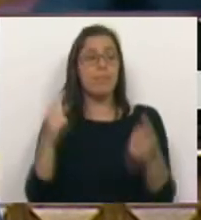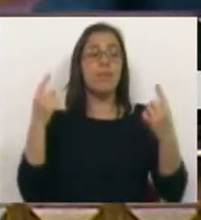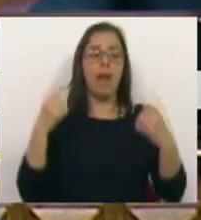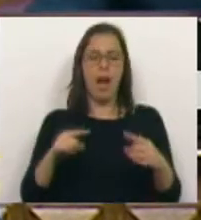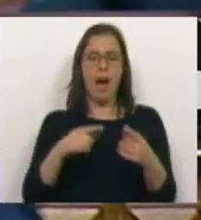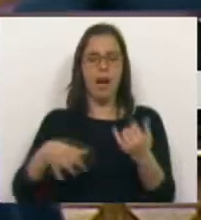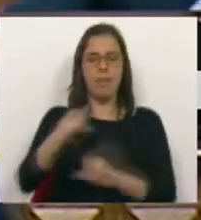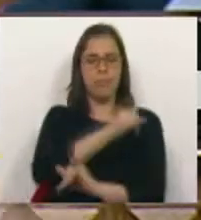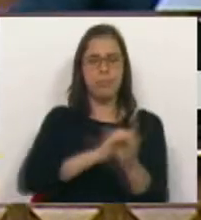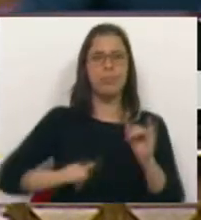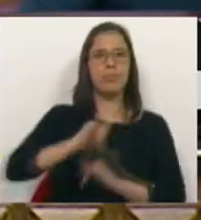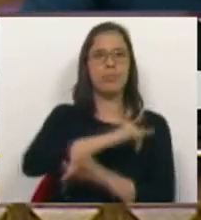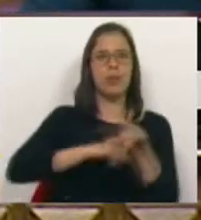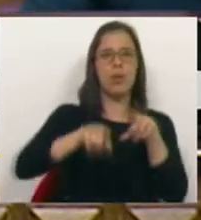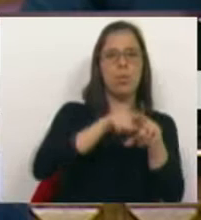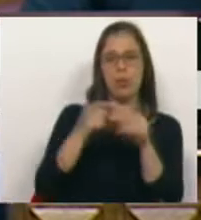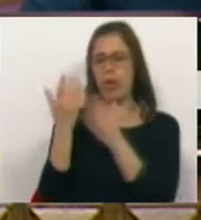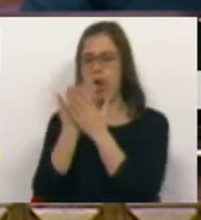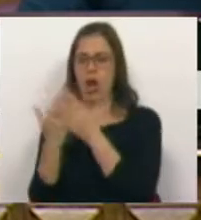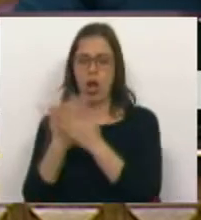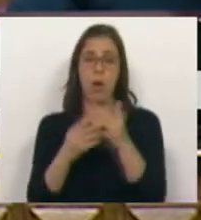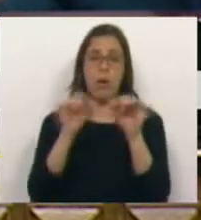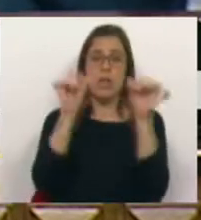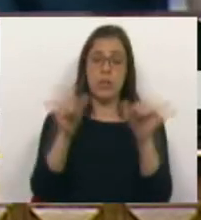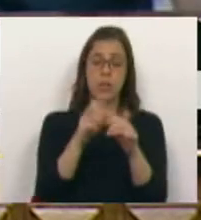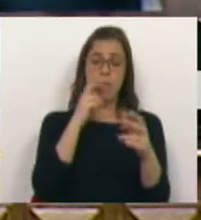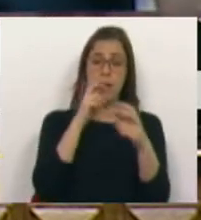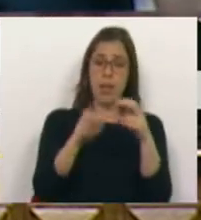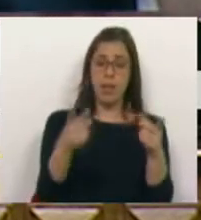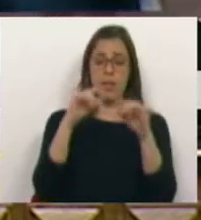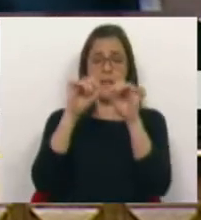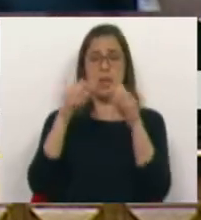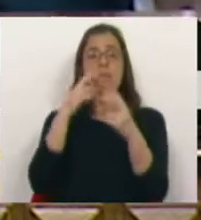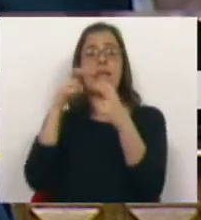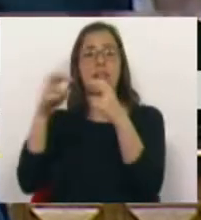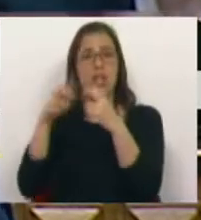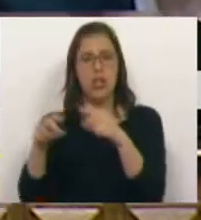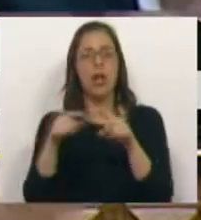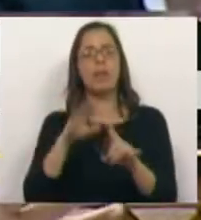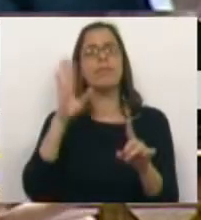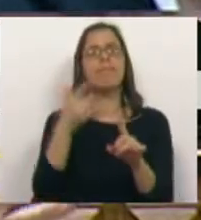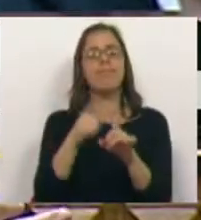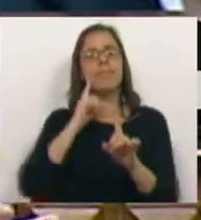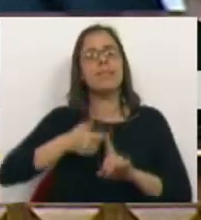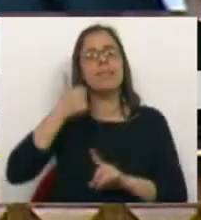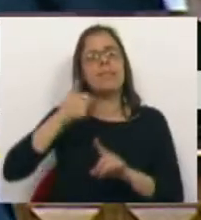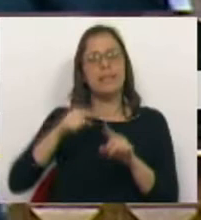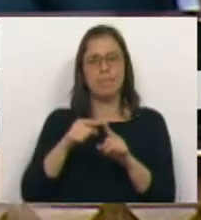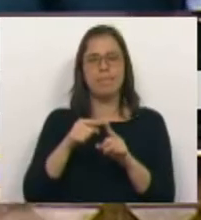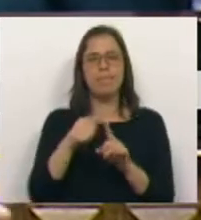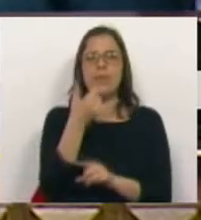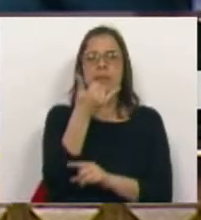uma porta giratória entre a política e os negócios, que tem no sistema elétrico e no sistema energético uma das suas sedes principais.